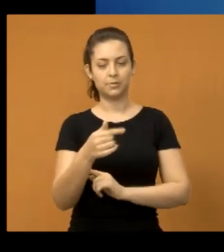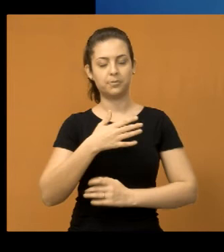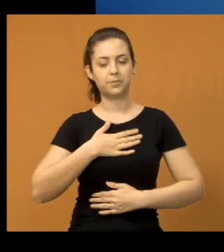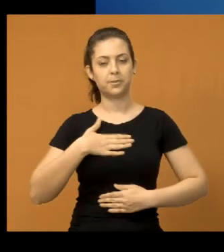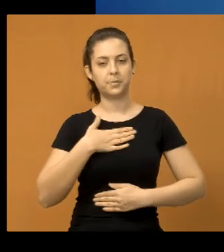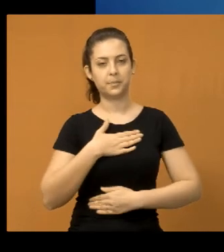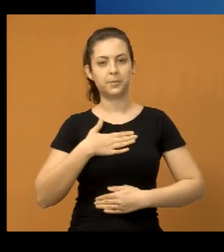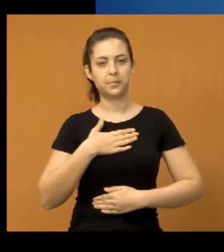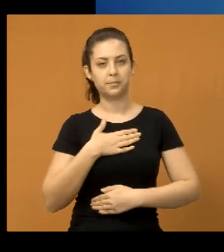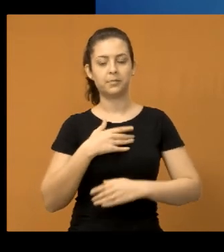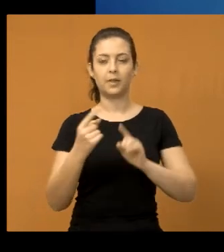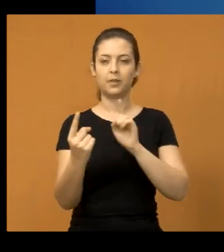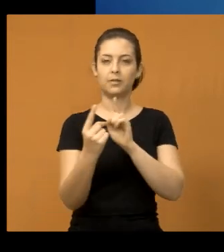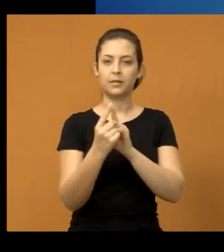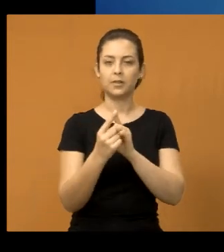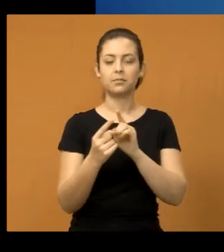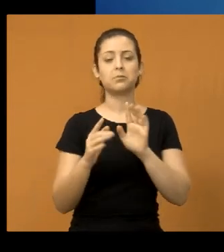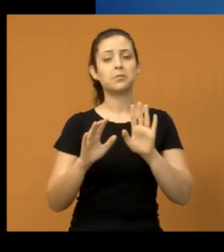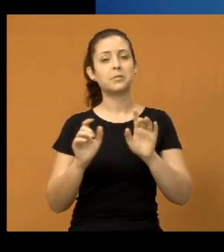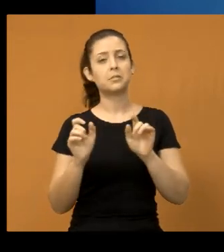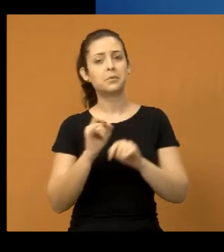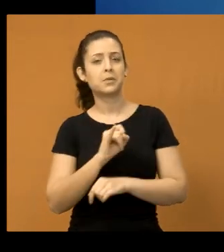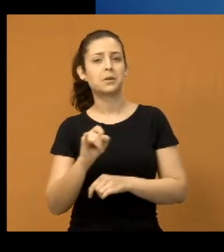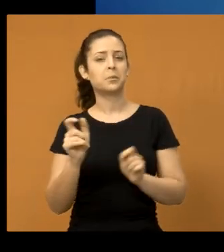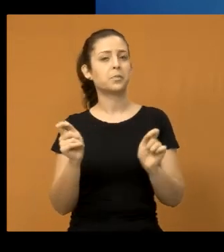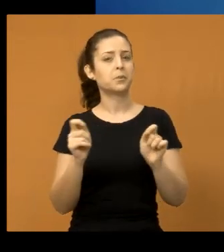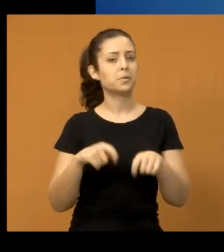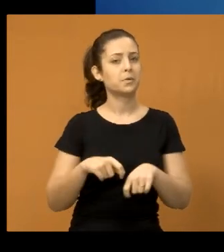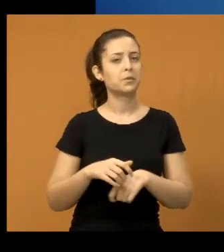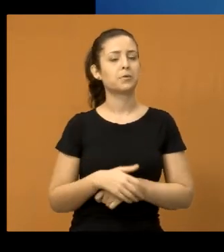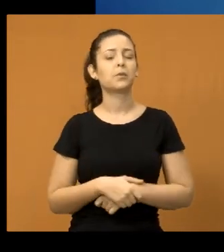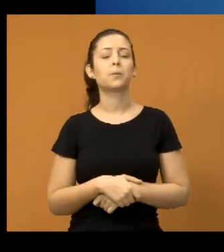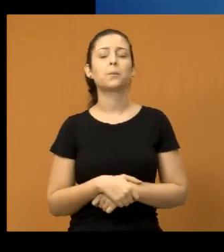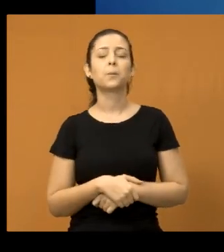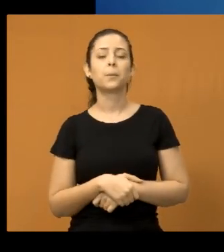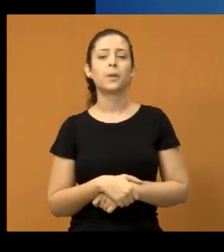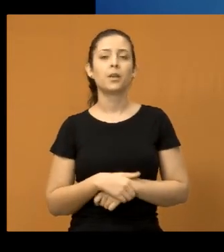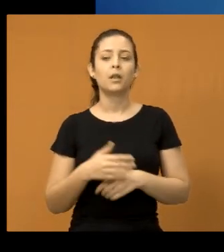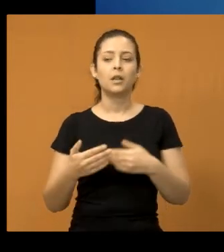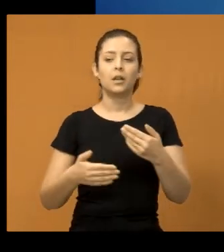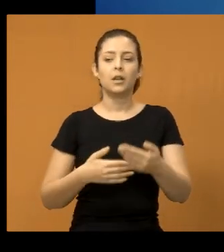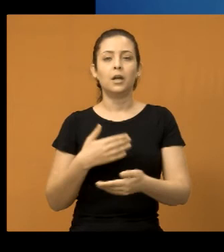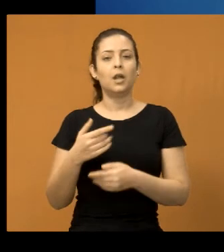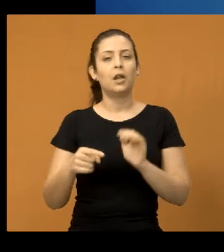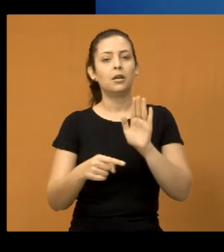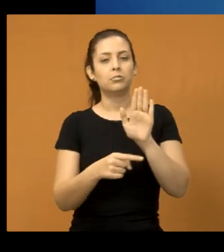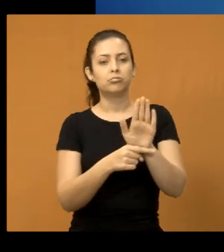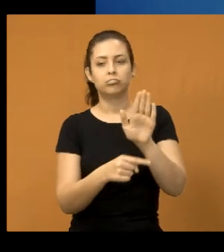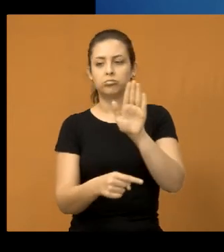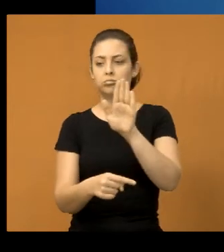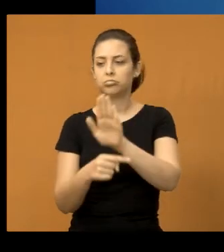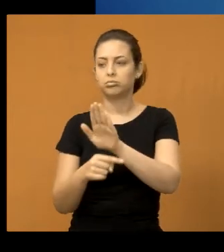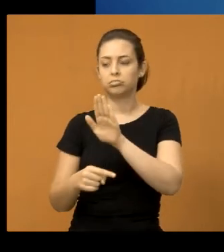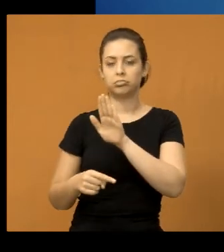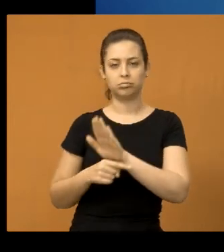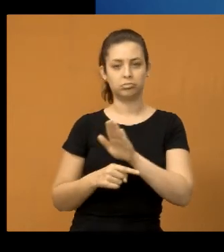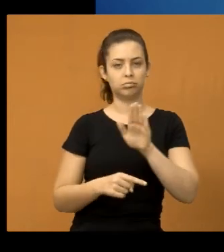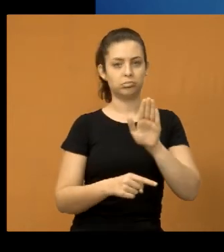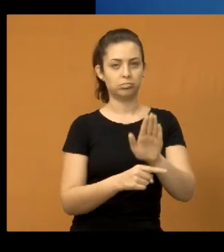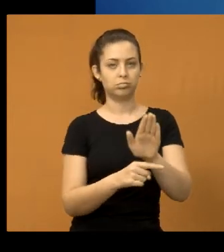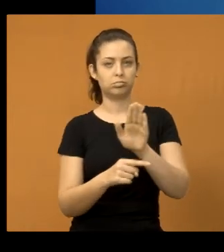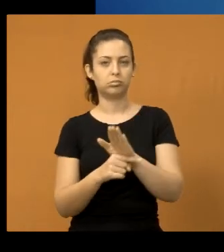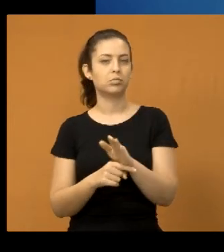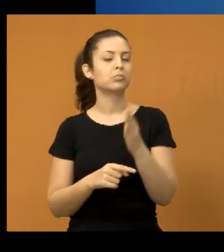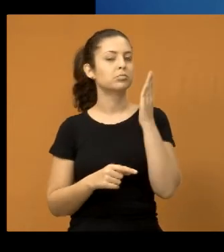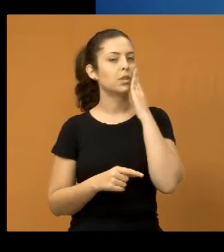um prazer poder atendê-lo, e na medida do possível, a gente vai aí atendendo as pessoas aí, que, como